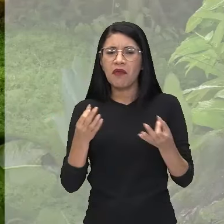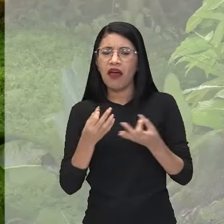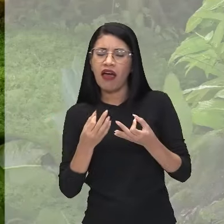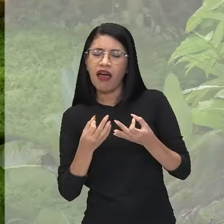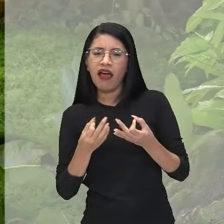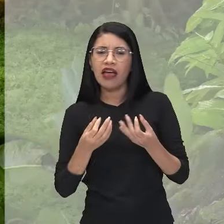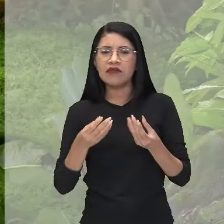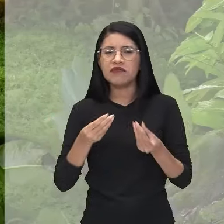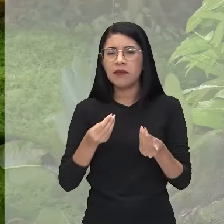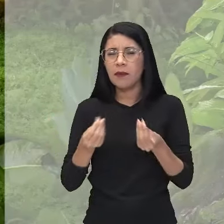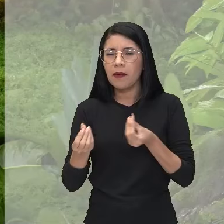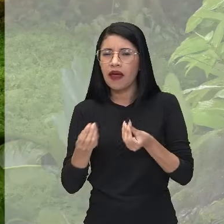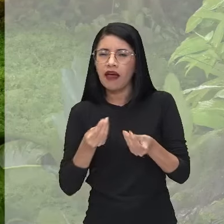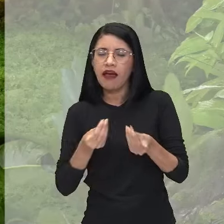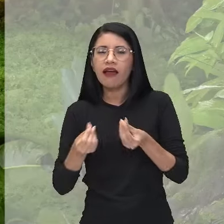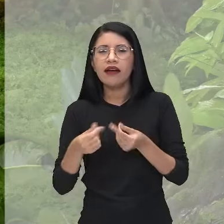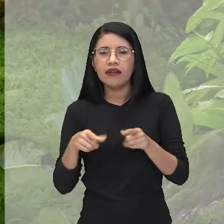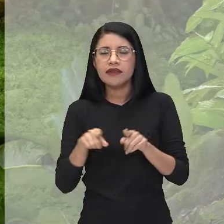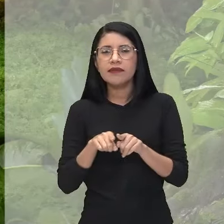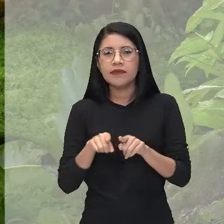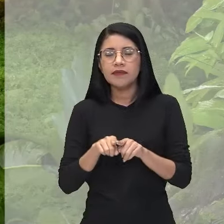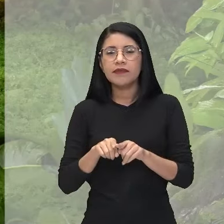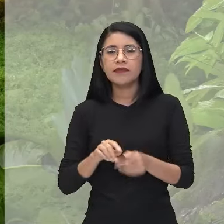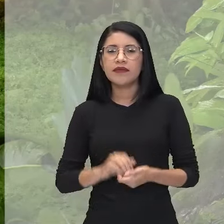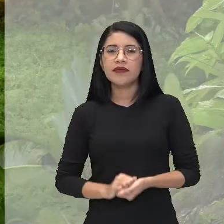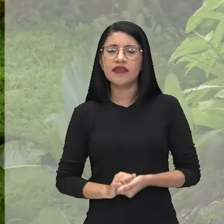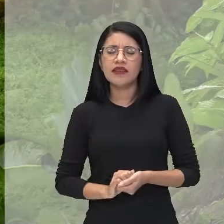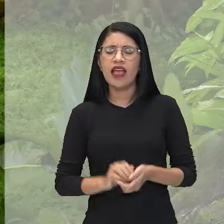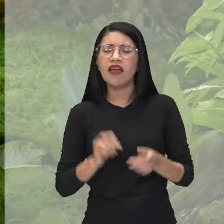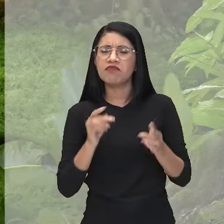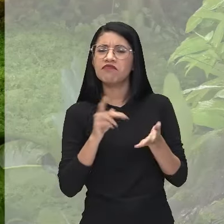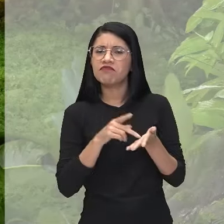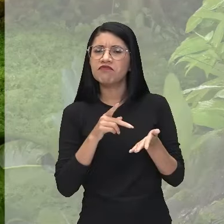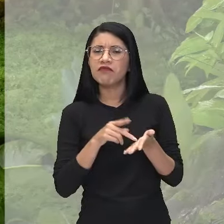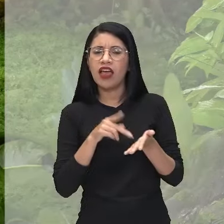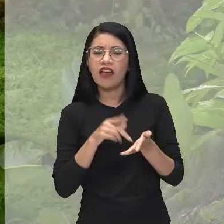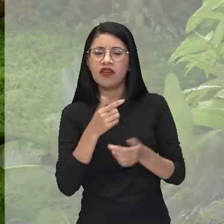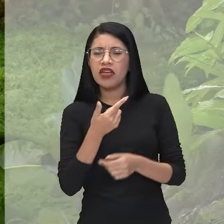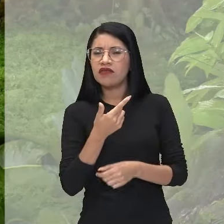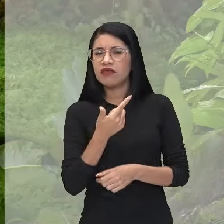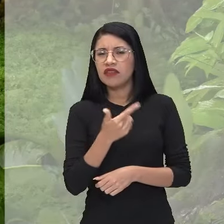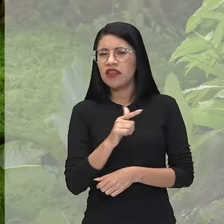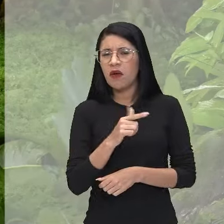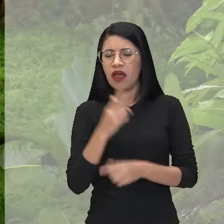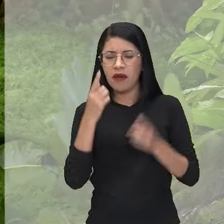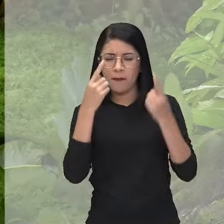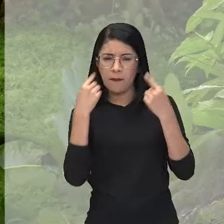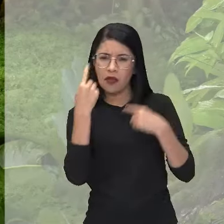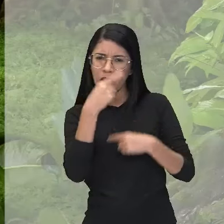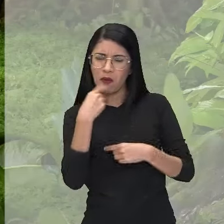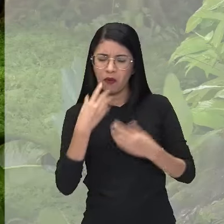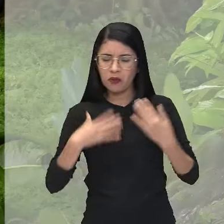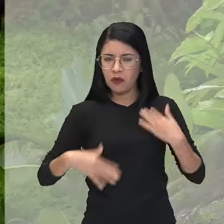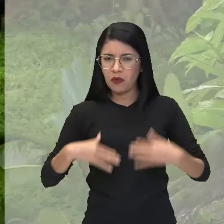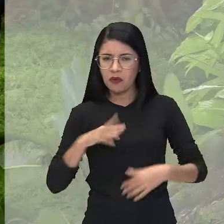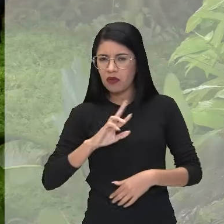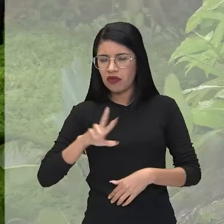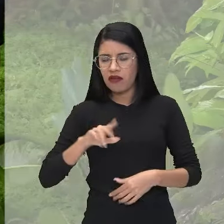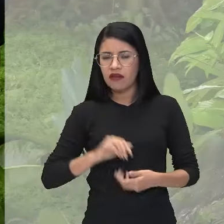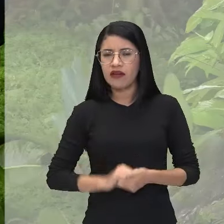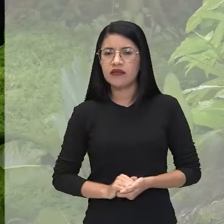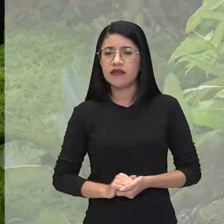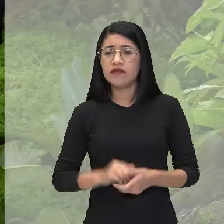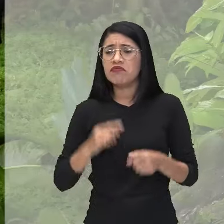gentil, todo macio, né? É, não deve ser pela aparência física. Por que